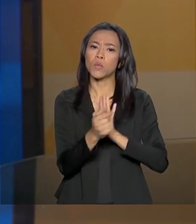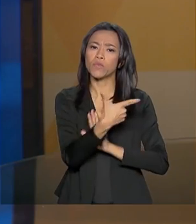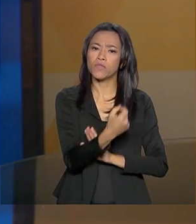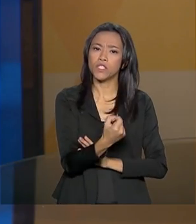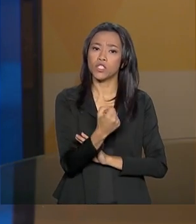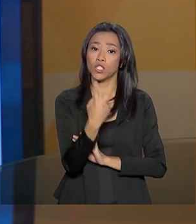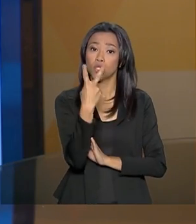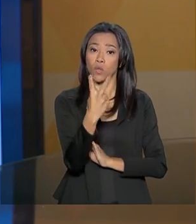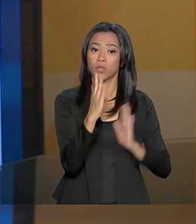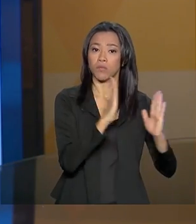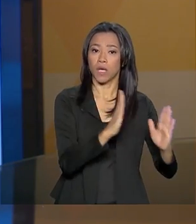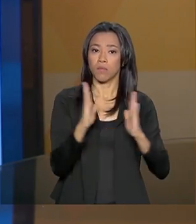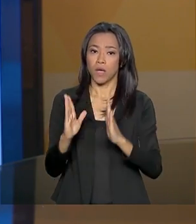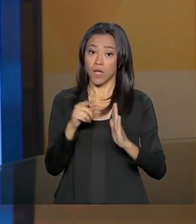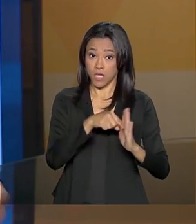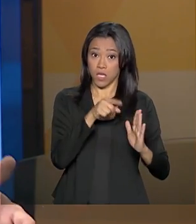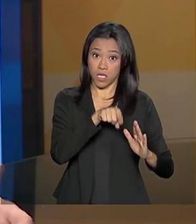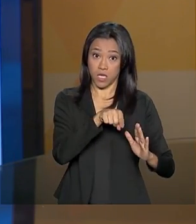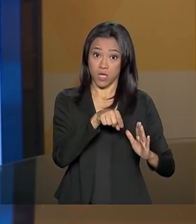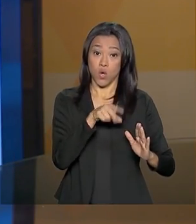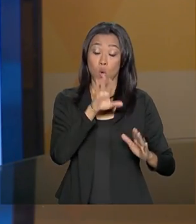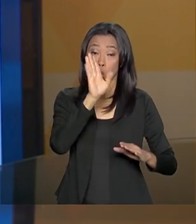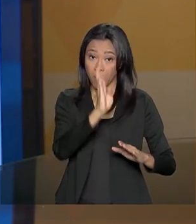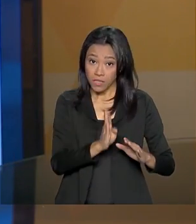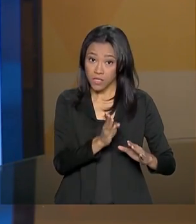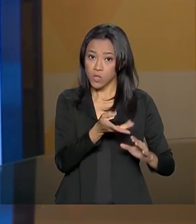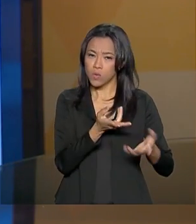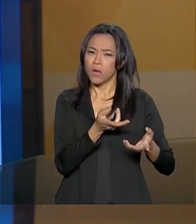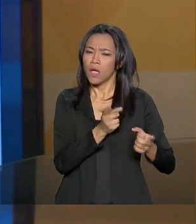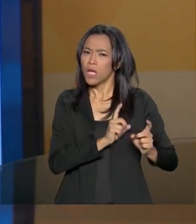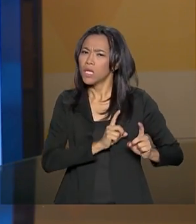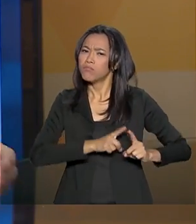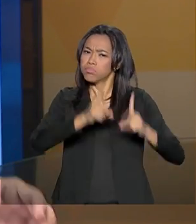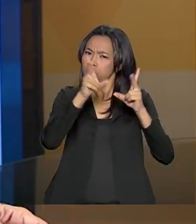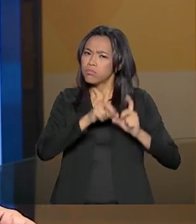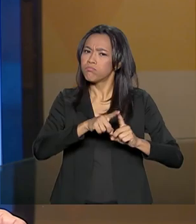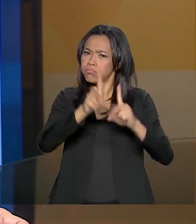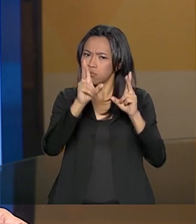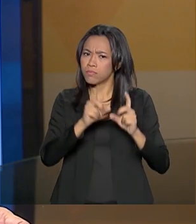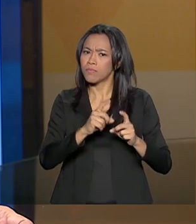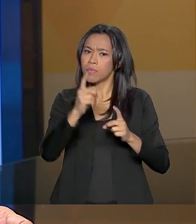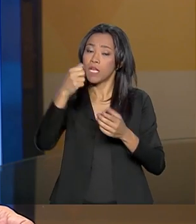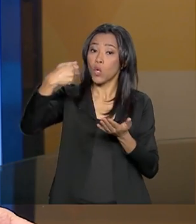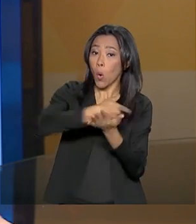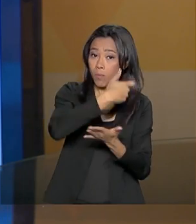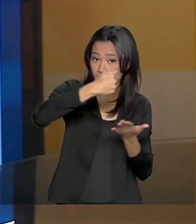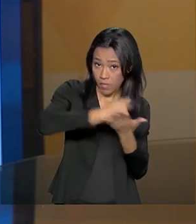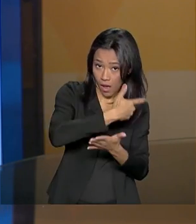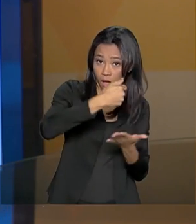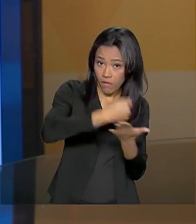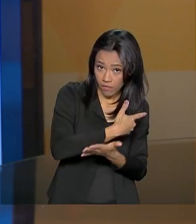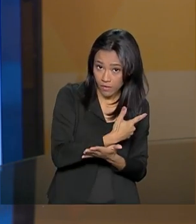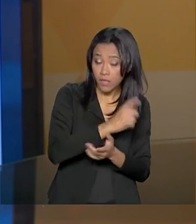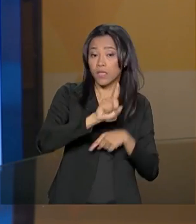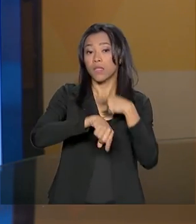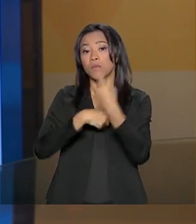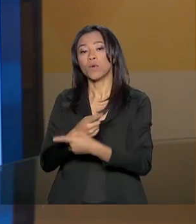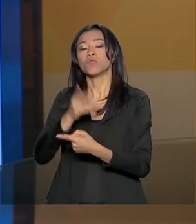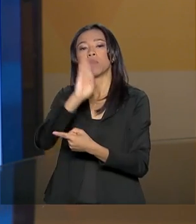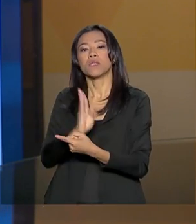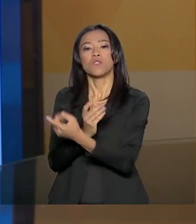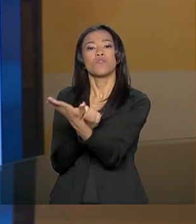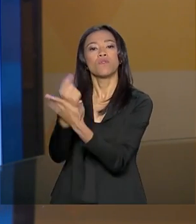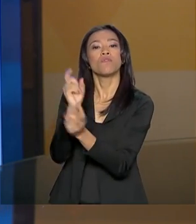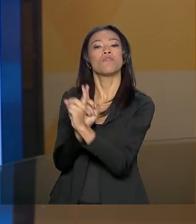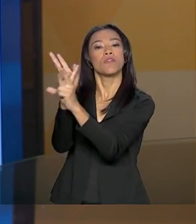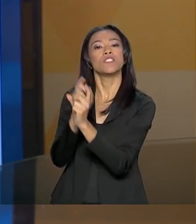o Brasil importava alimentos e um momento em que o Brasil passou a exportar esses alimentos para 160 países, como nós dissemos aqui na